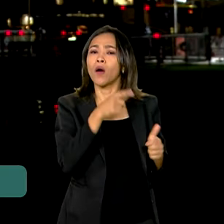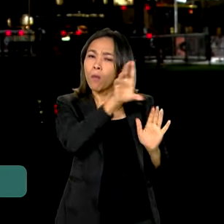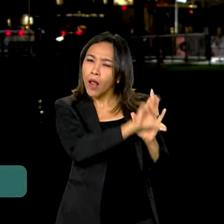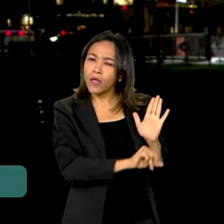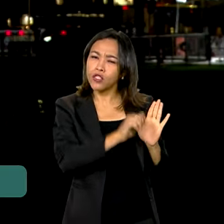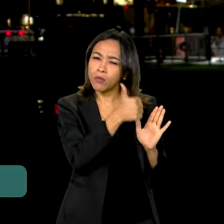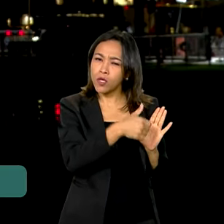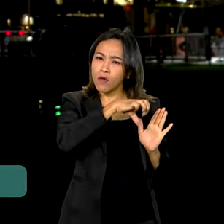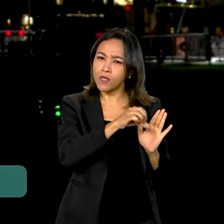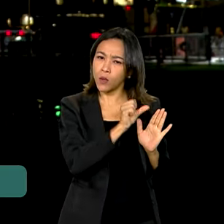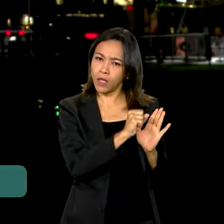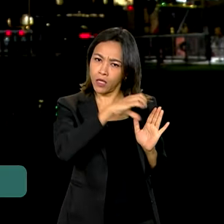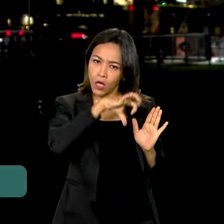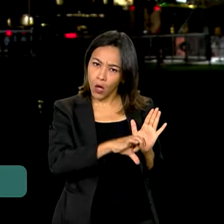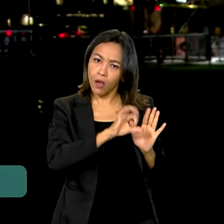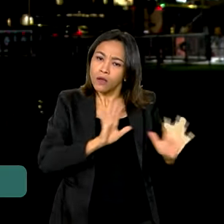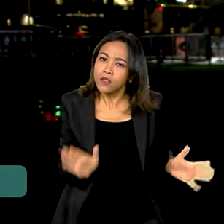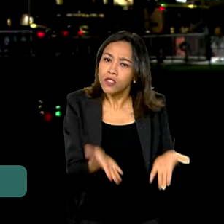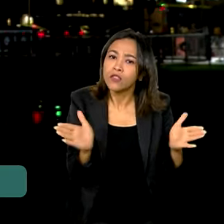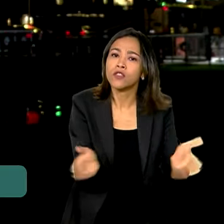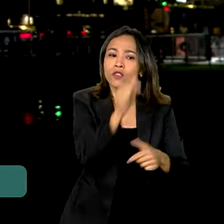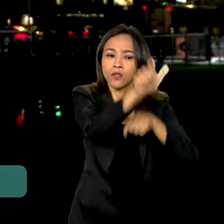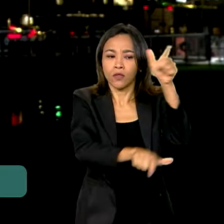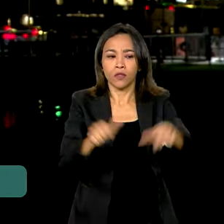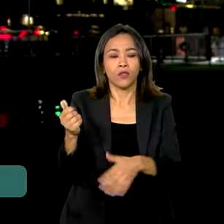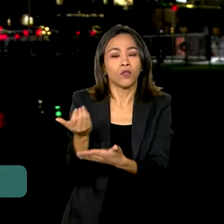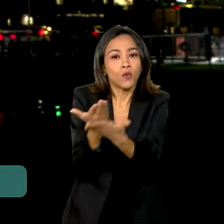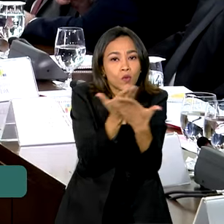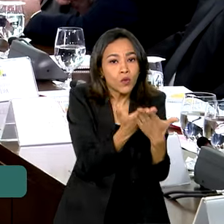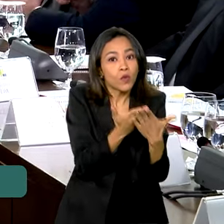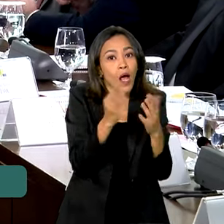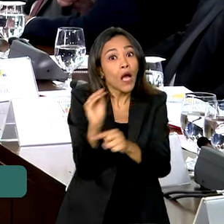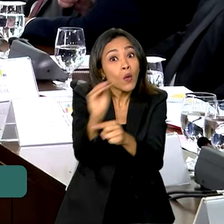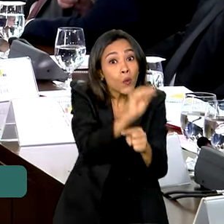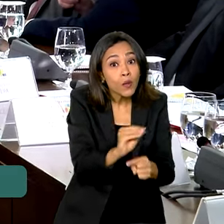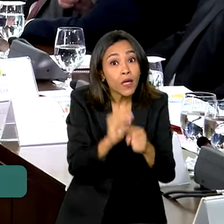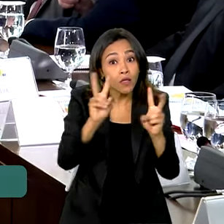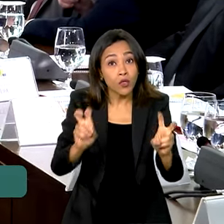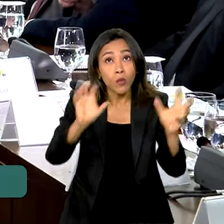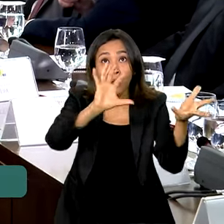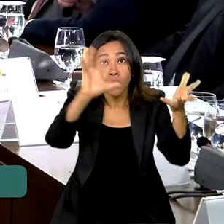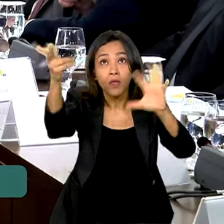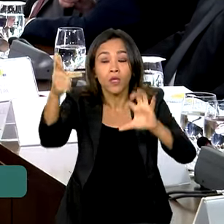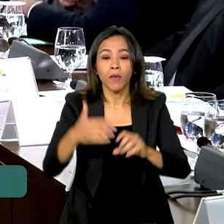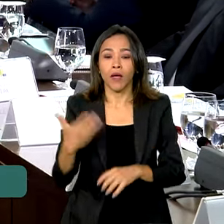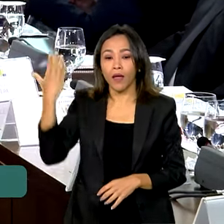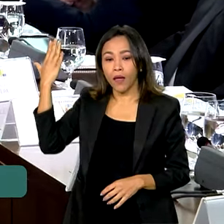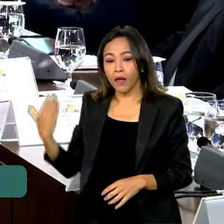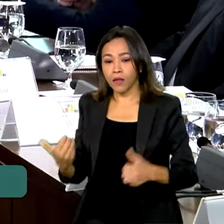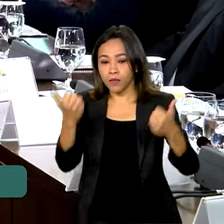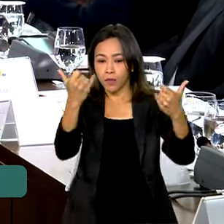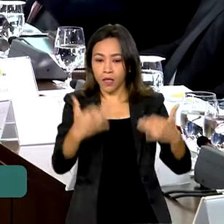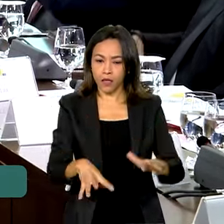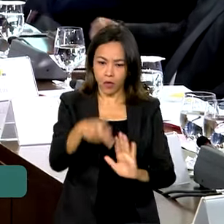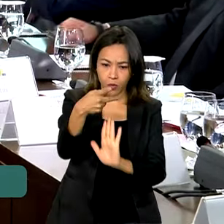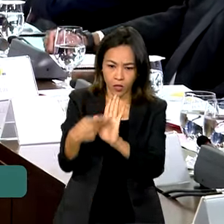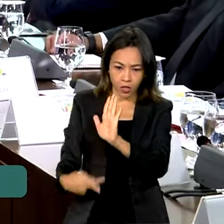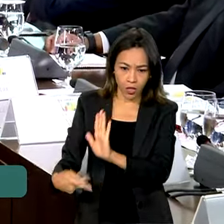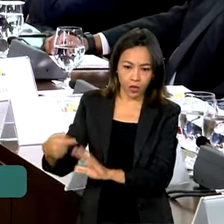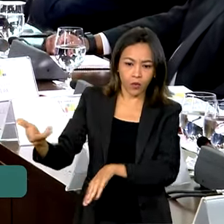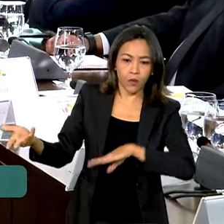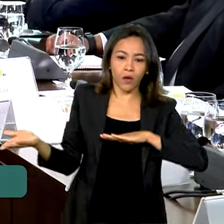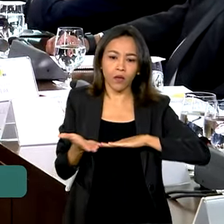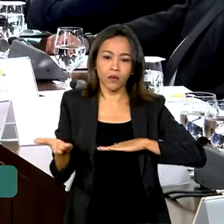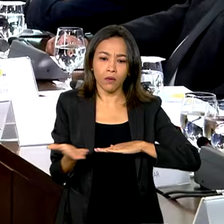incentiva estudantes a participarem de ações de prevenção do clima. É um projeto que, por incrível que pareça, minha opinião, ele é mais atual agora do que quando